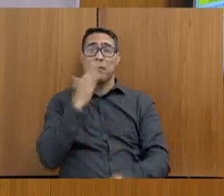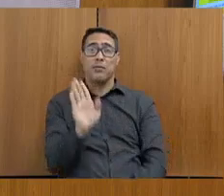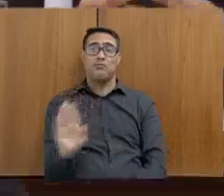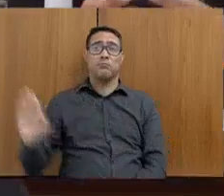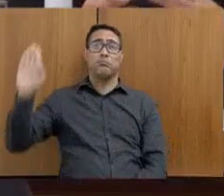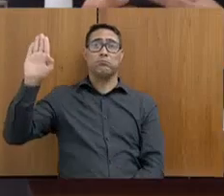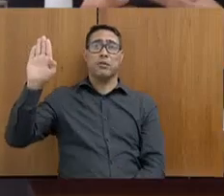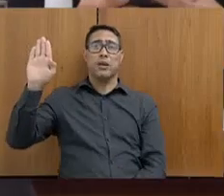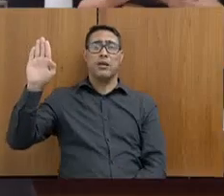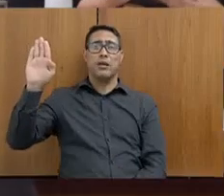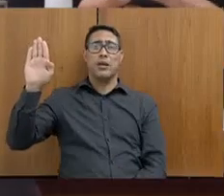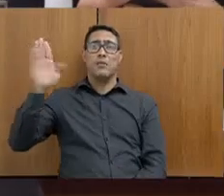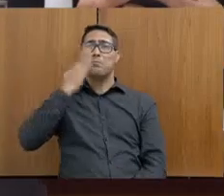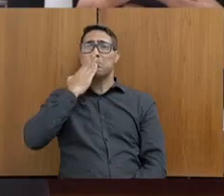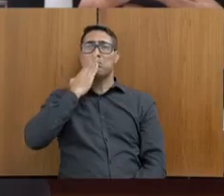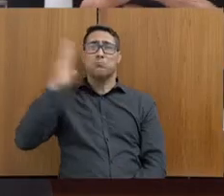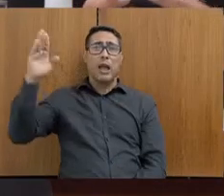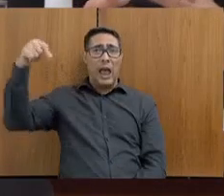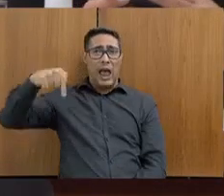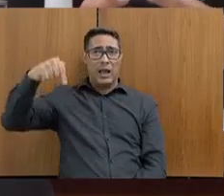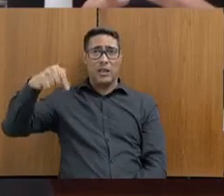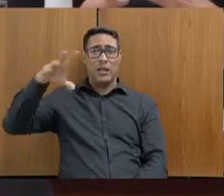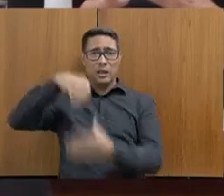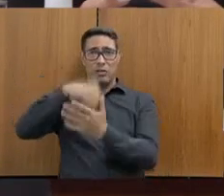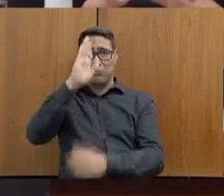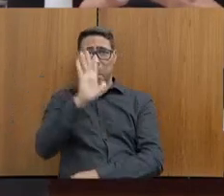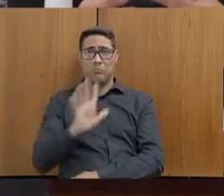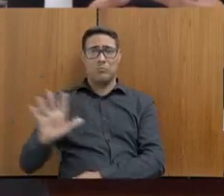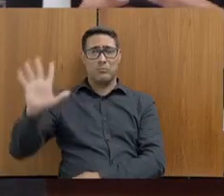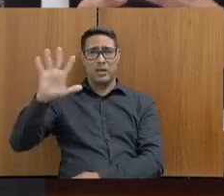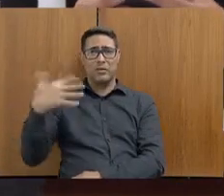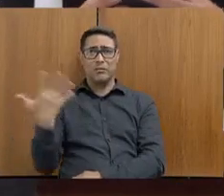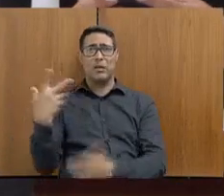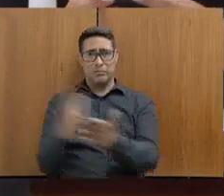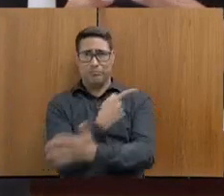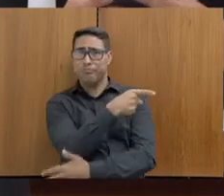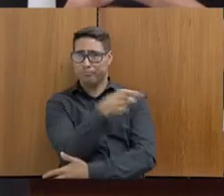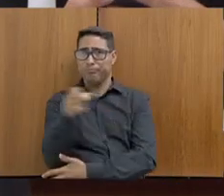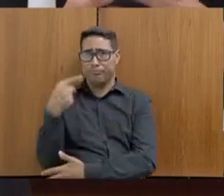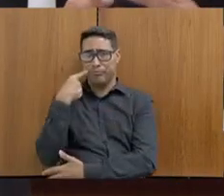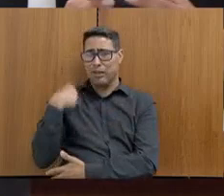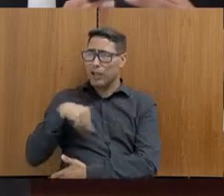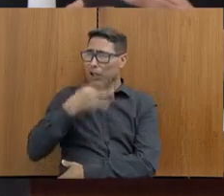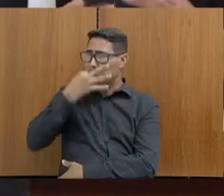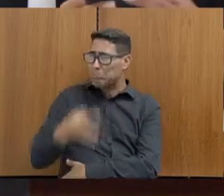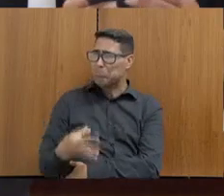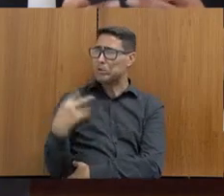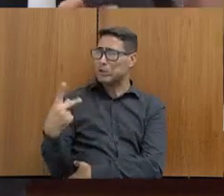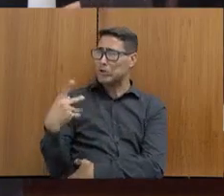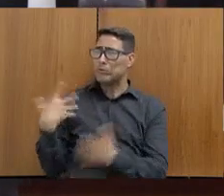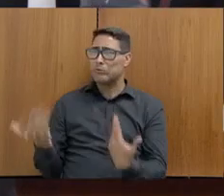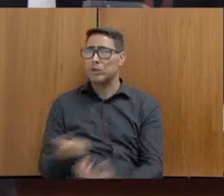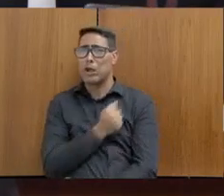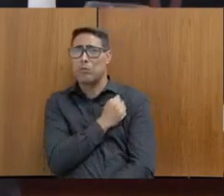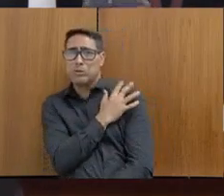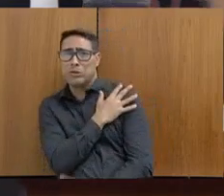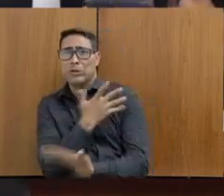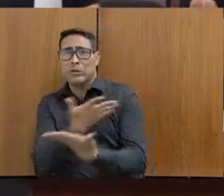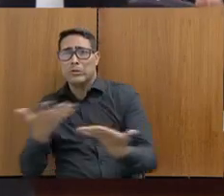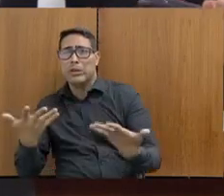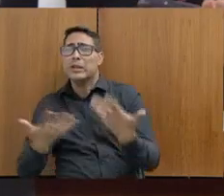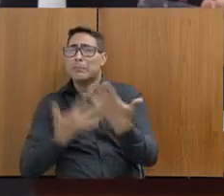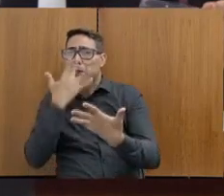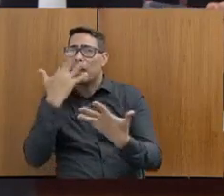Isso é um absurdo. Eu queria saber do senhor qual é a sua opinião sobre isso também, porque nós vivemos completamente uma inversão de valores.